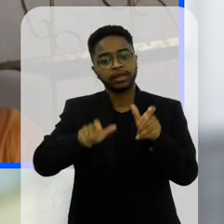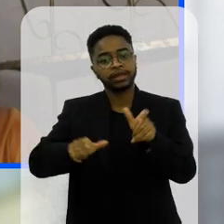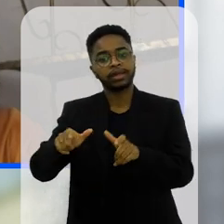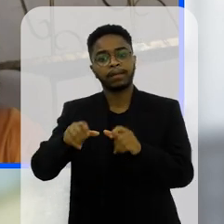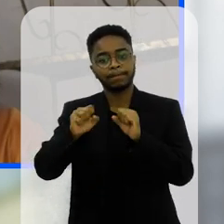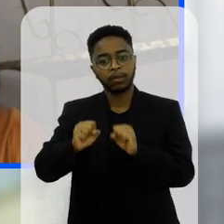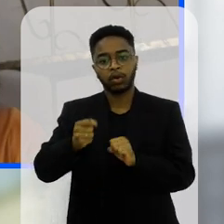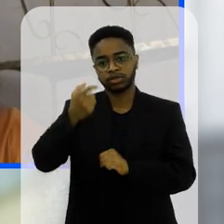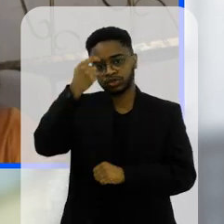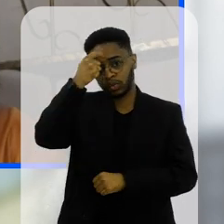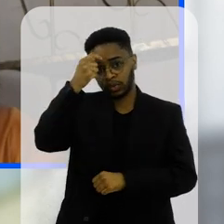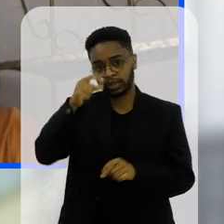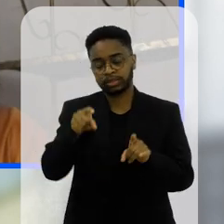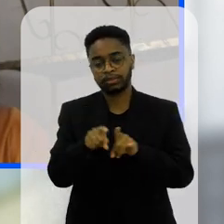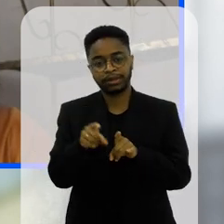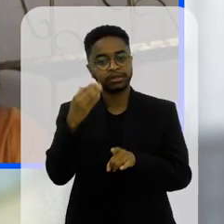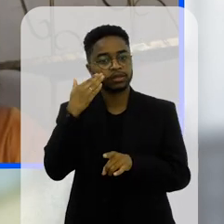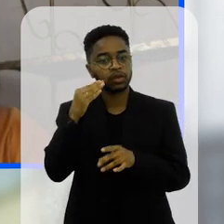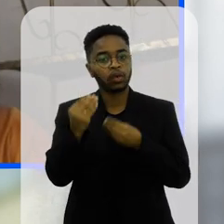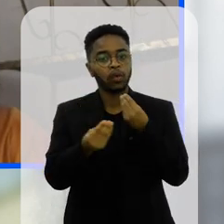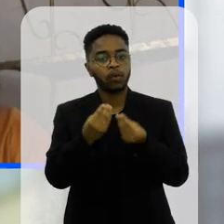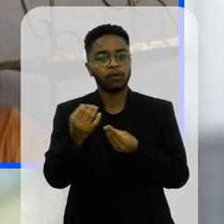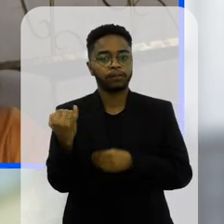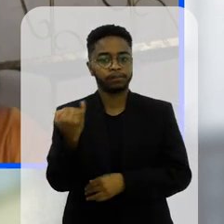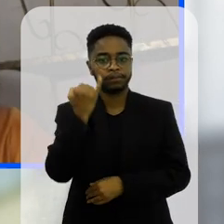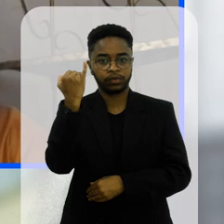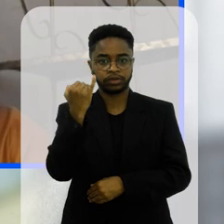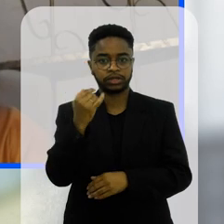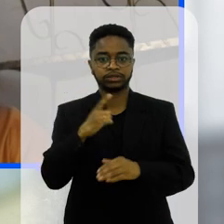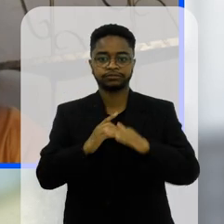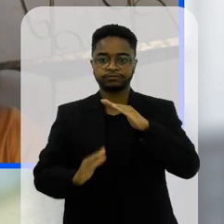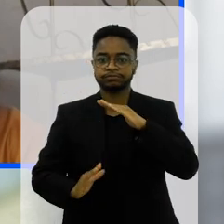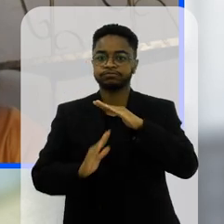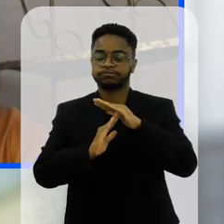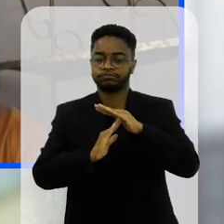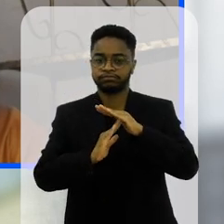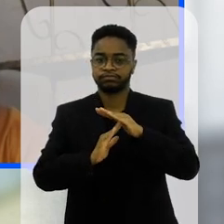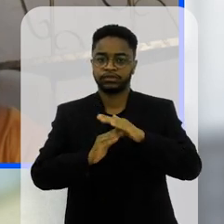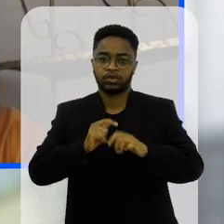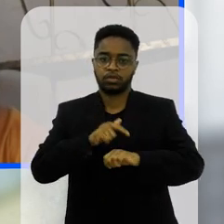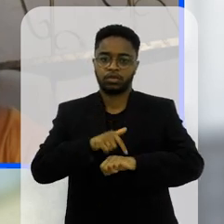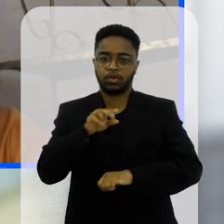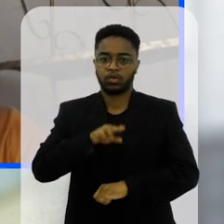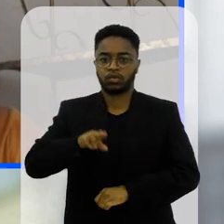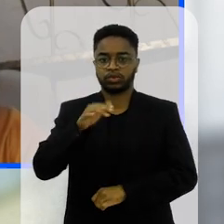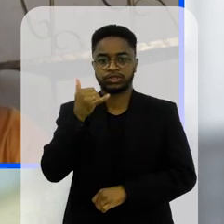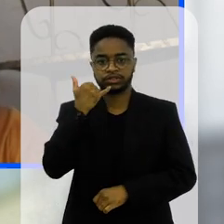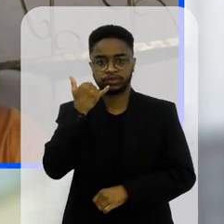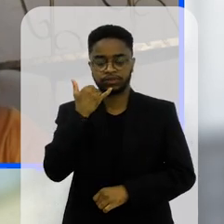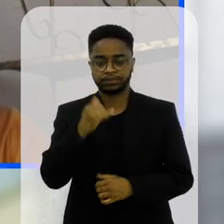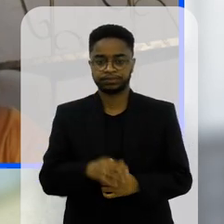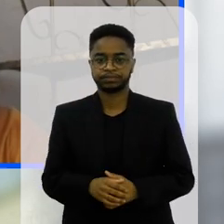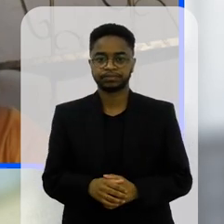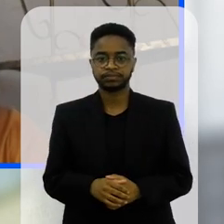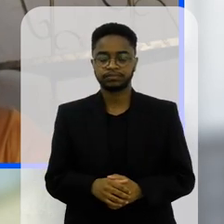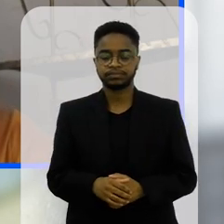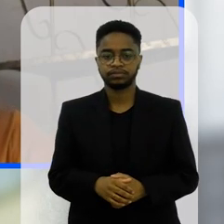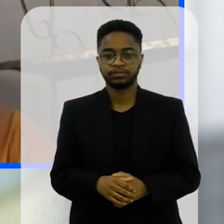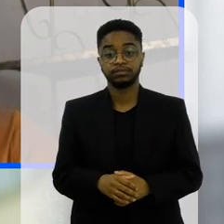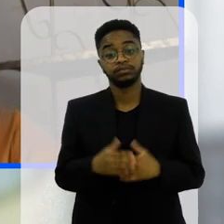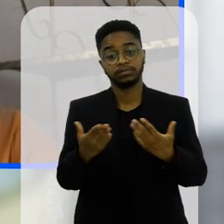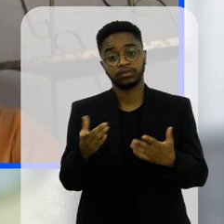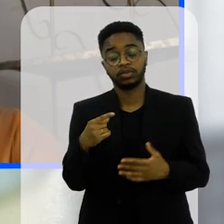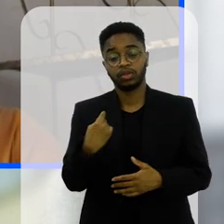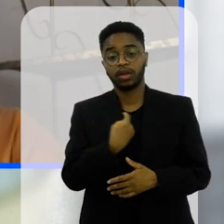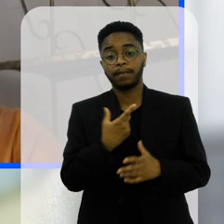também terem essa consciência né do quanto é importante ter esse limite no uso do celular a